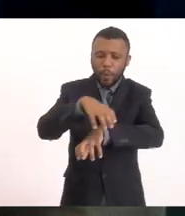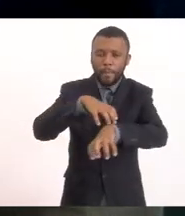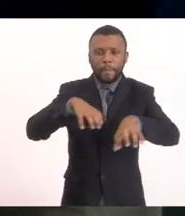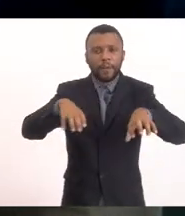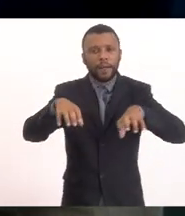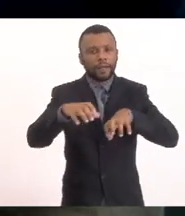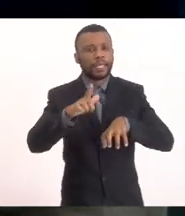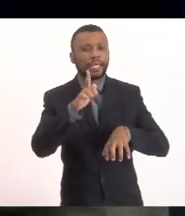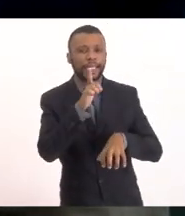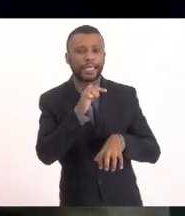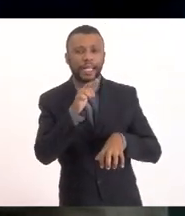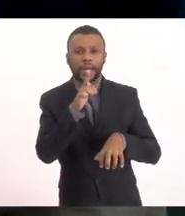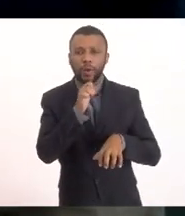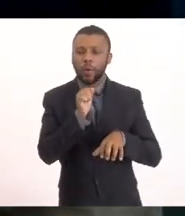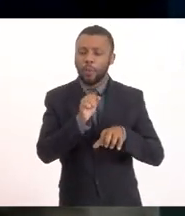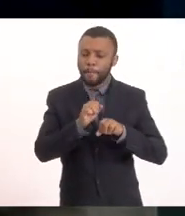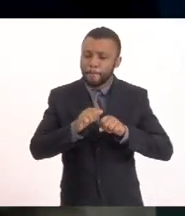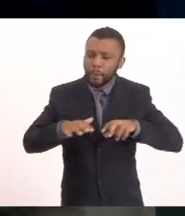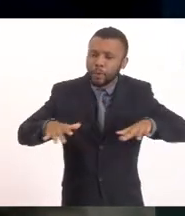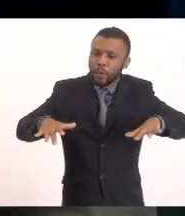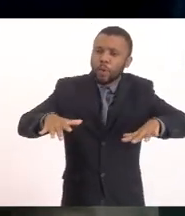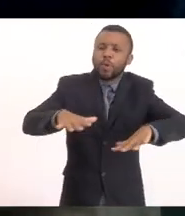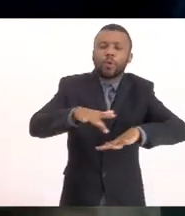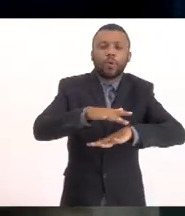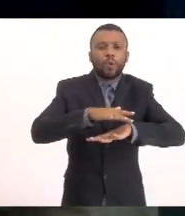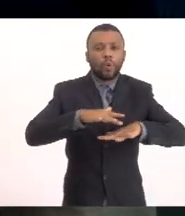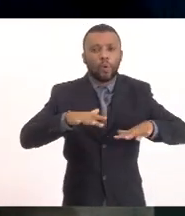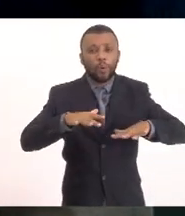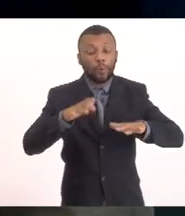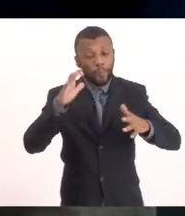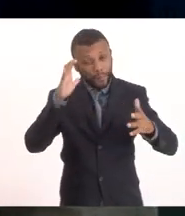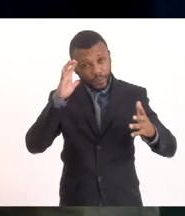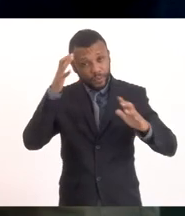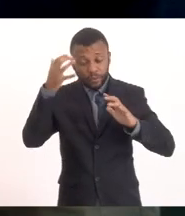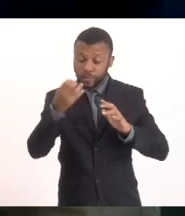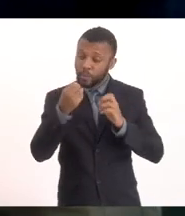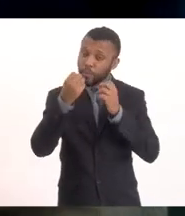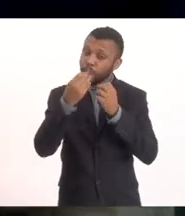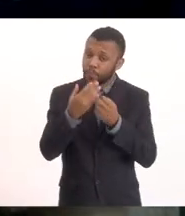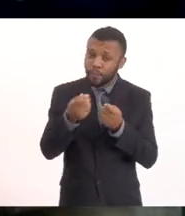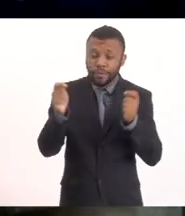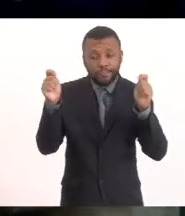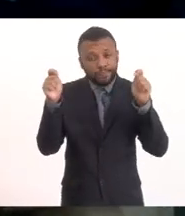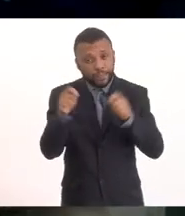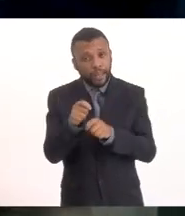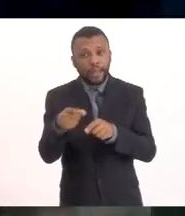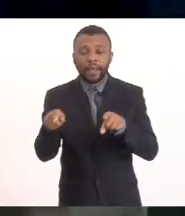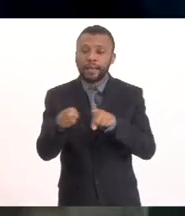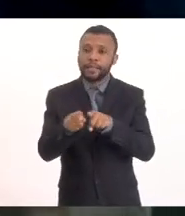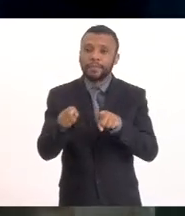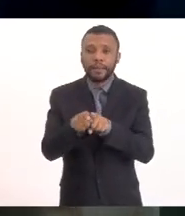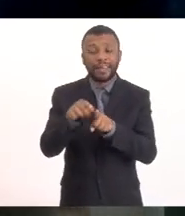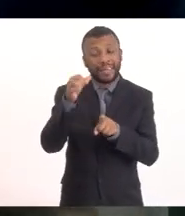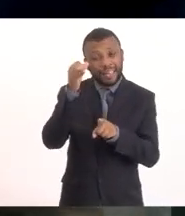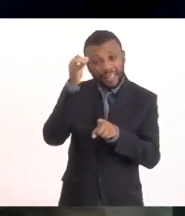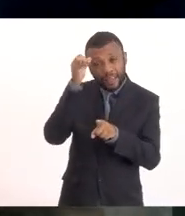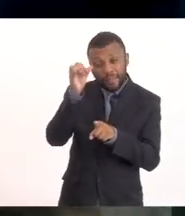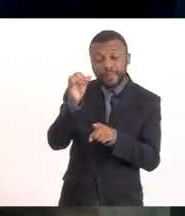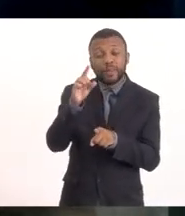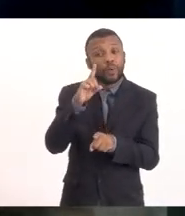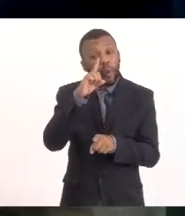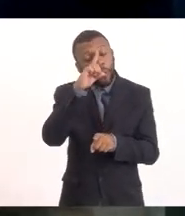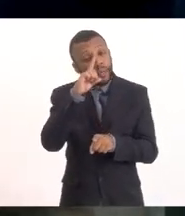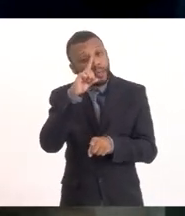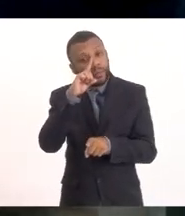As condições favoráveis De navegabilidade E tirando o risco A vida das pessoas Que